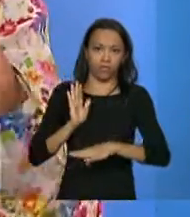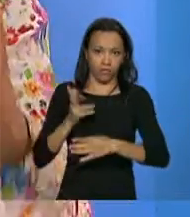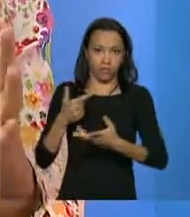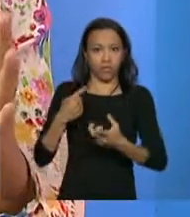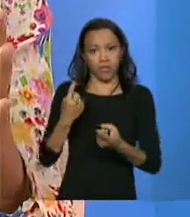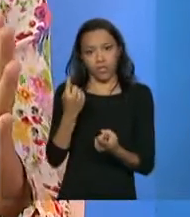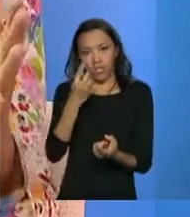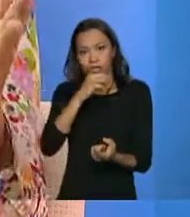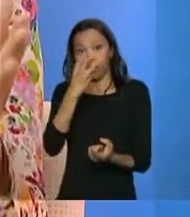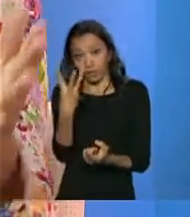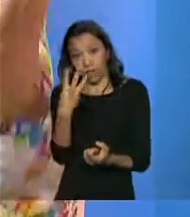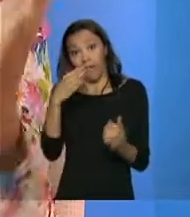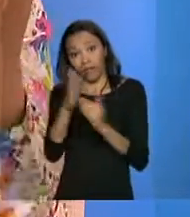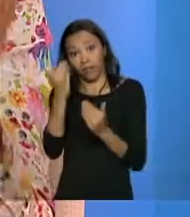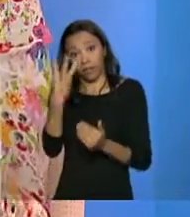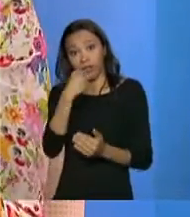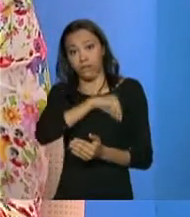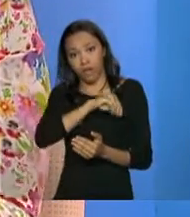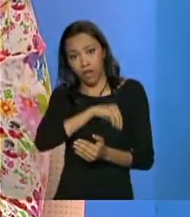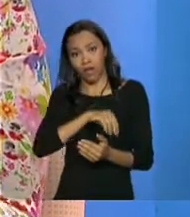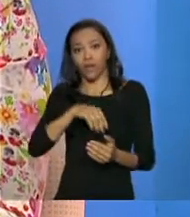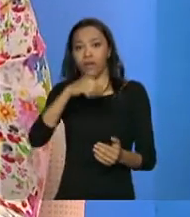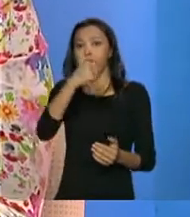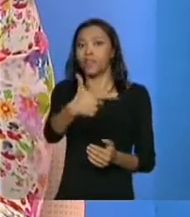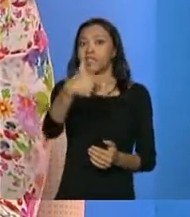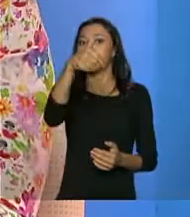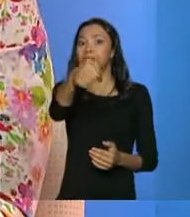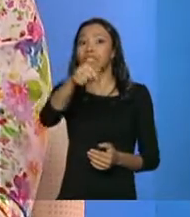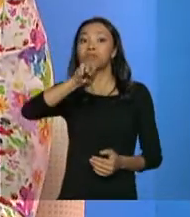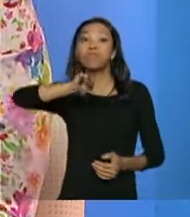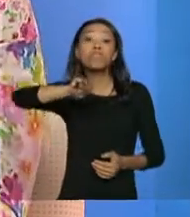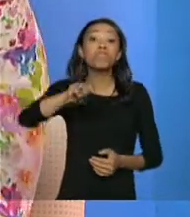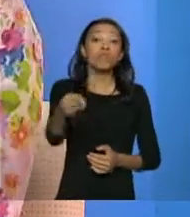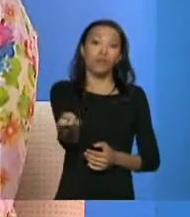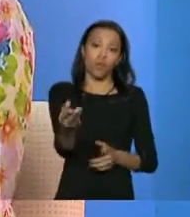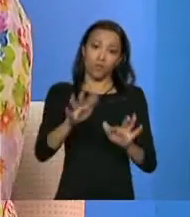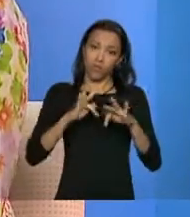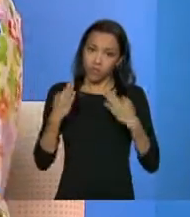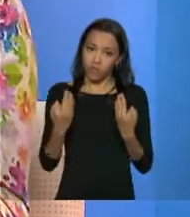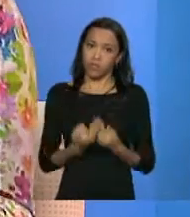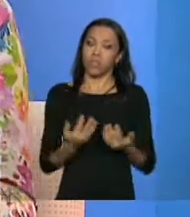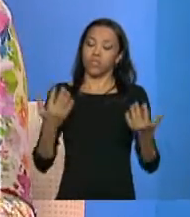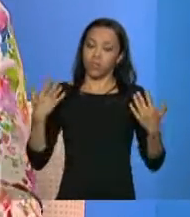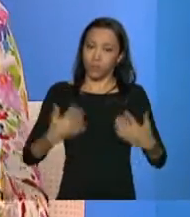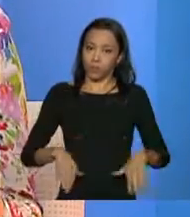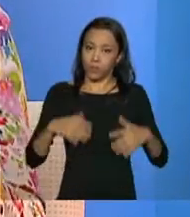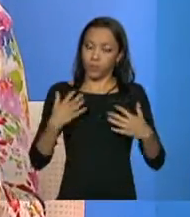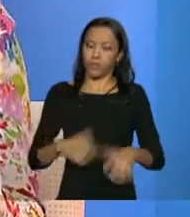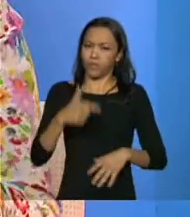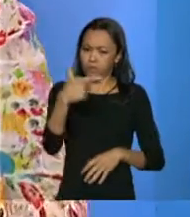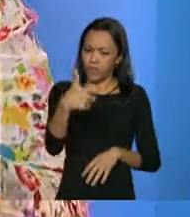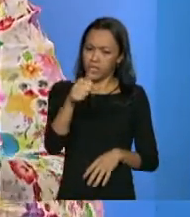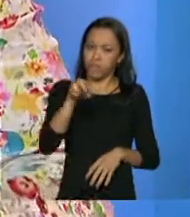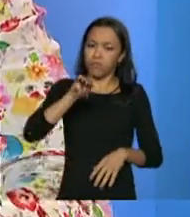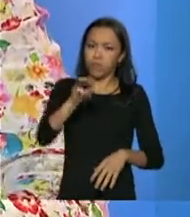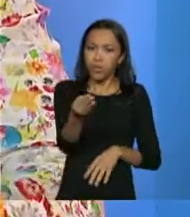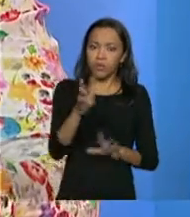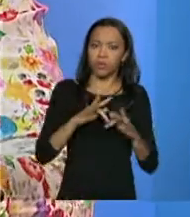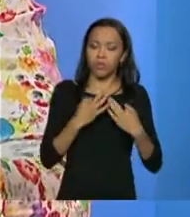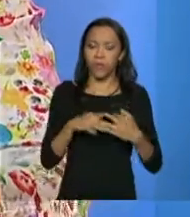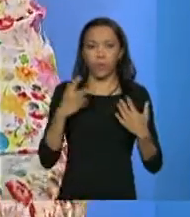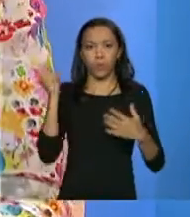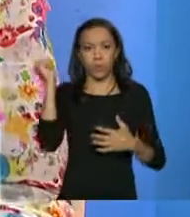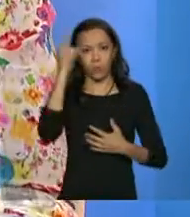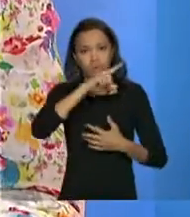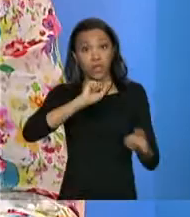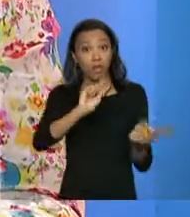mínimos na família, é um cadastro de 27 milhões de famílias. Então, é duro mesmo lidar com 27 milhões de famílias. A pergunta tem que